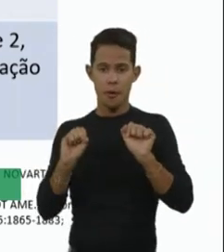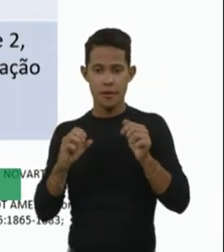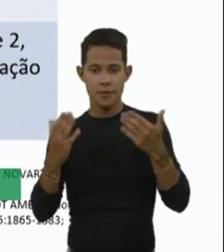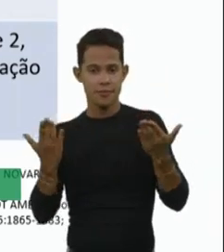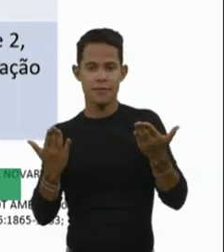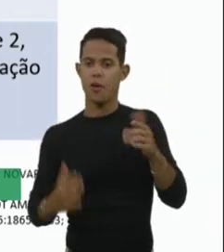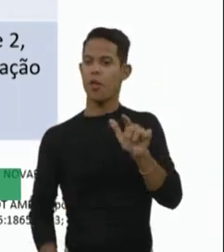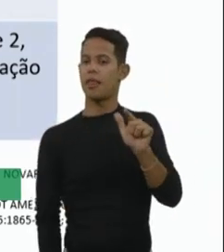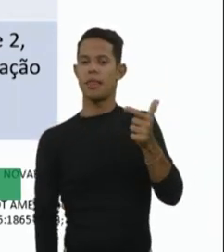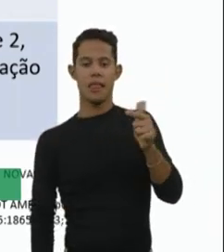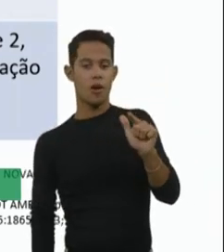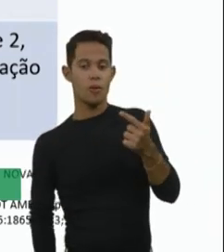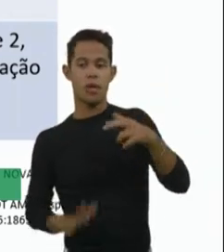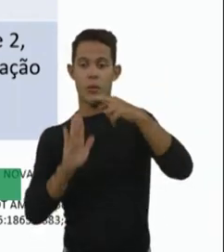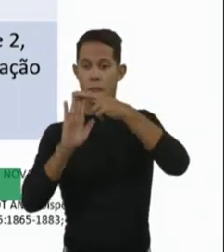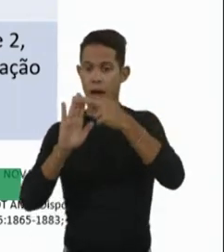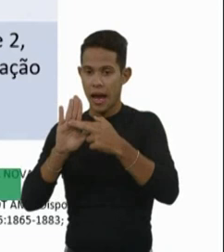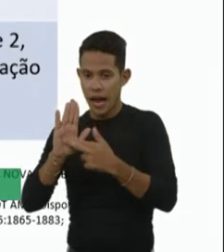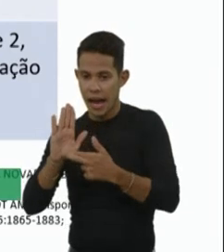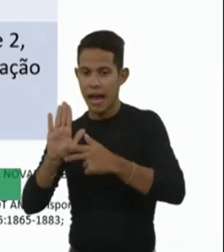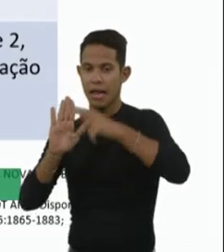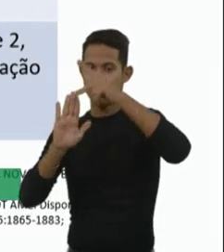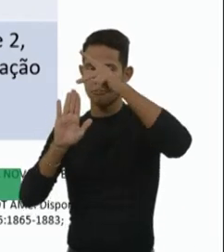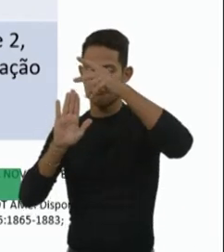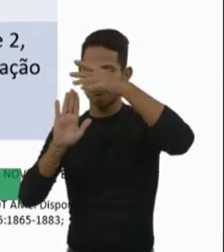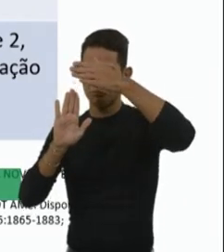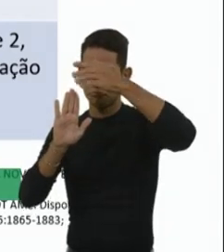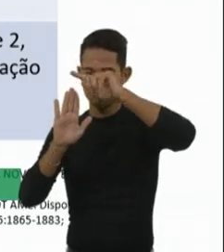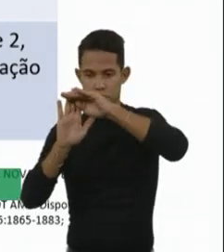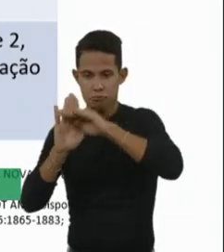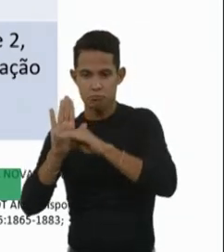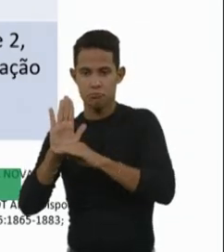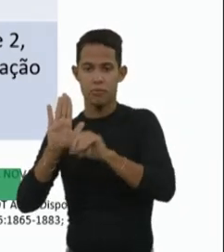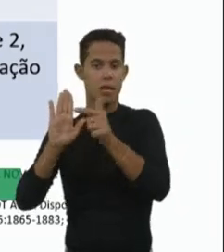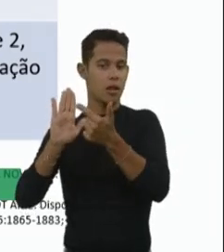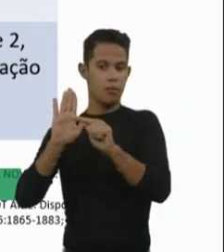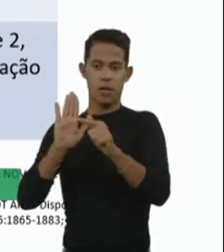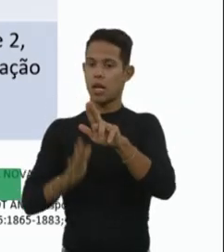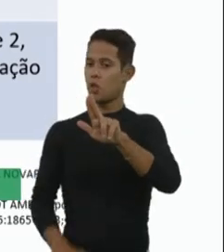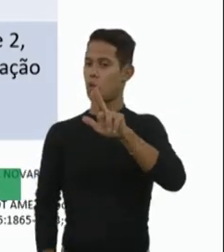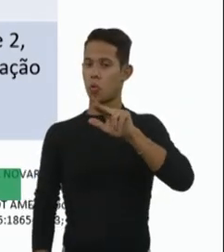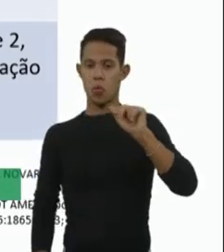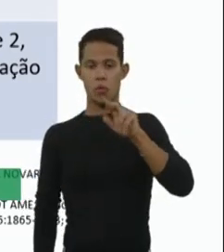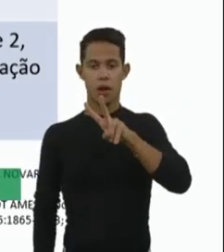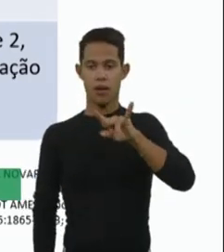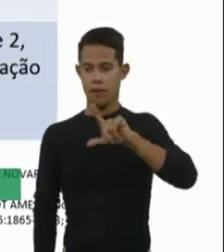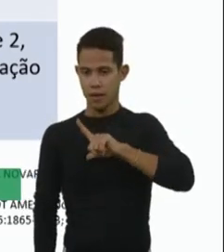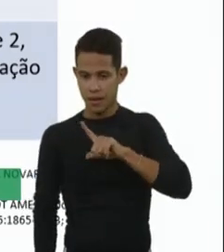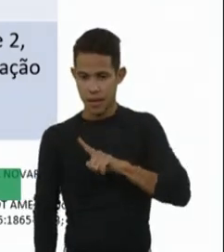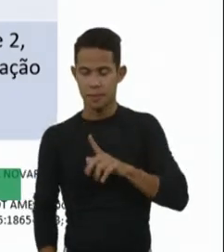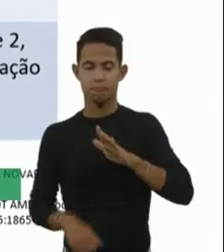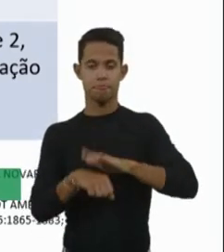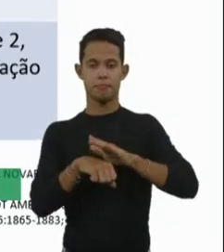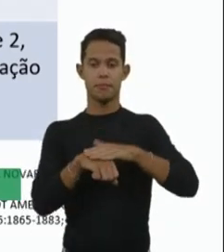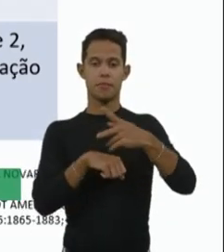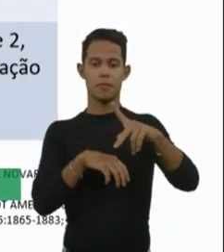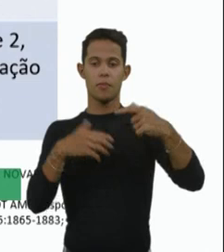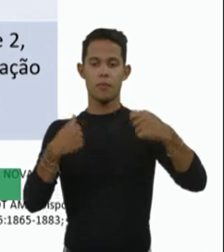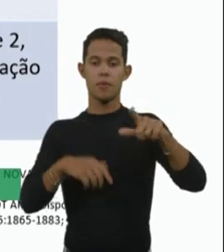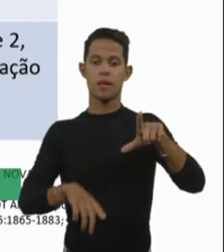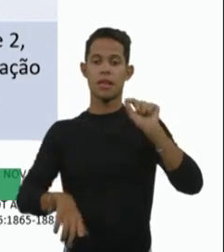existe uma receita de bula e isso nunca vai existir, então, na verdade, a gente vai ter que fazer uma escolha